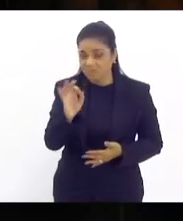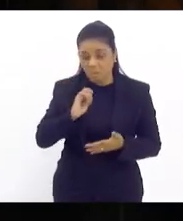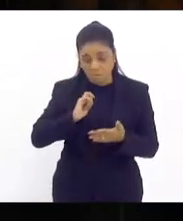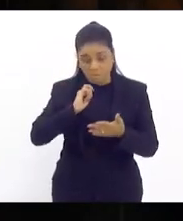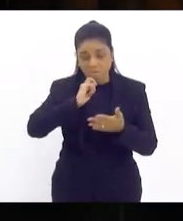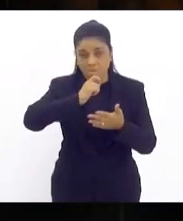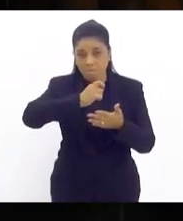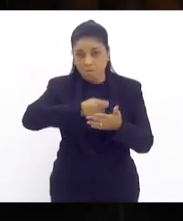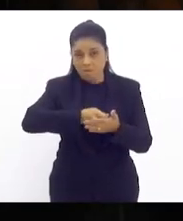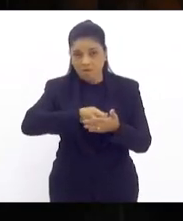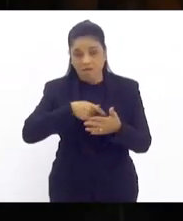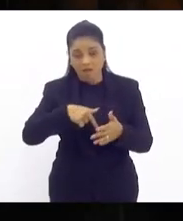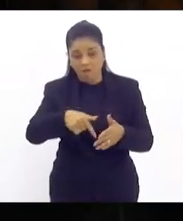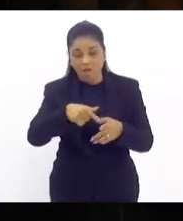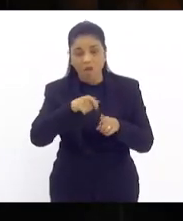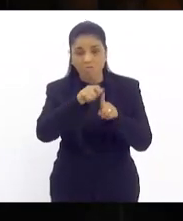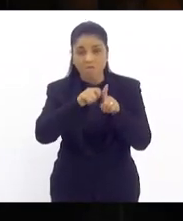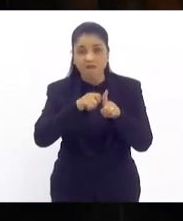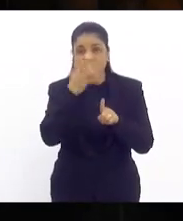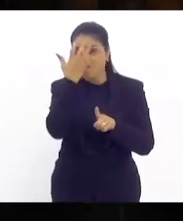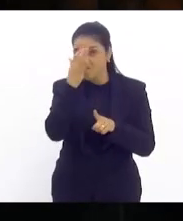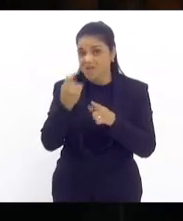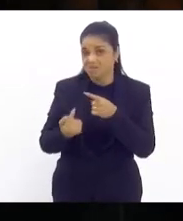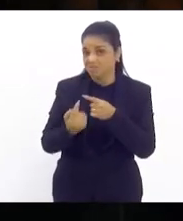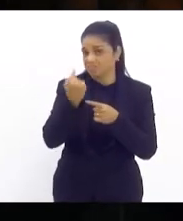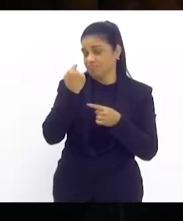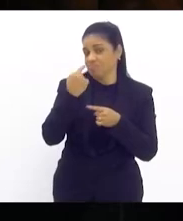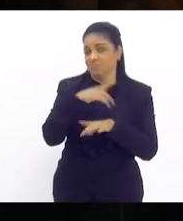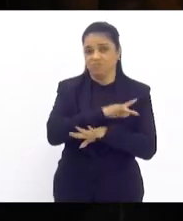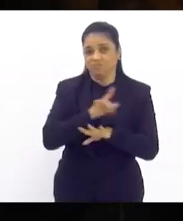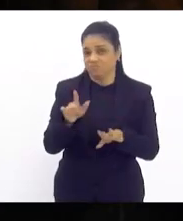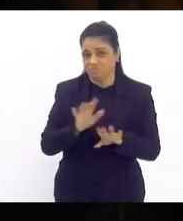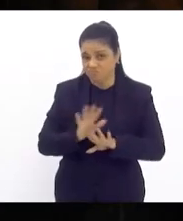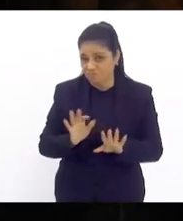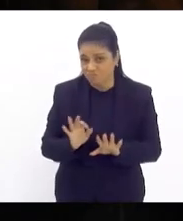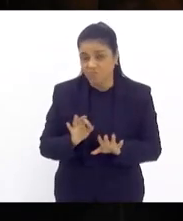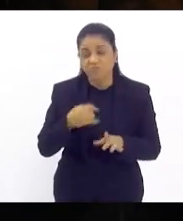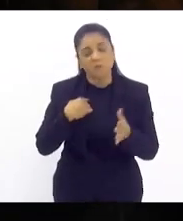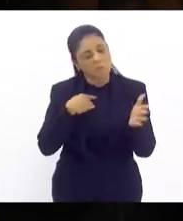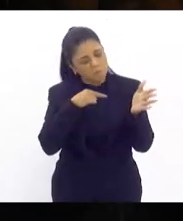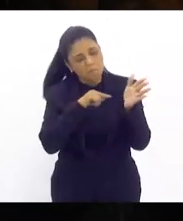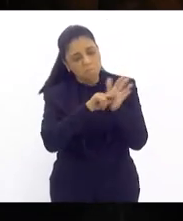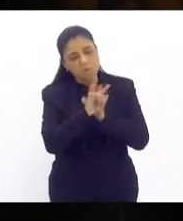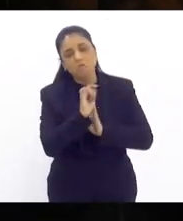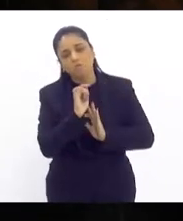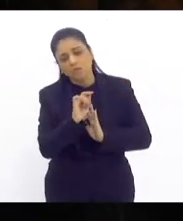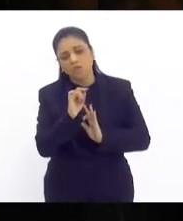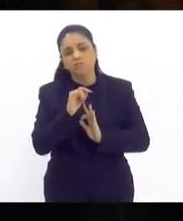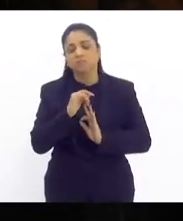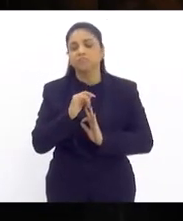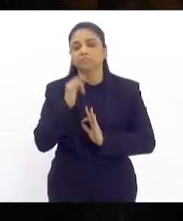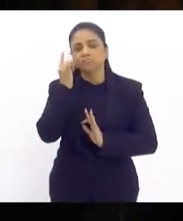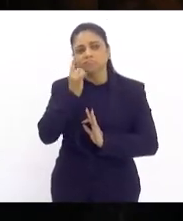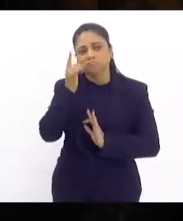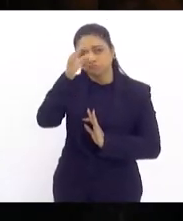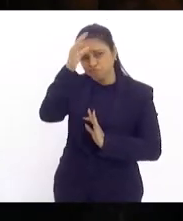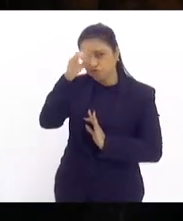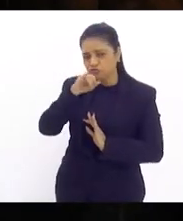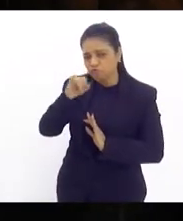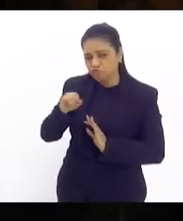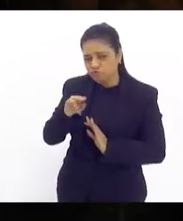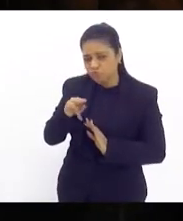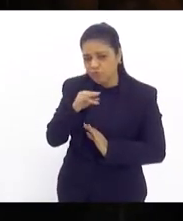pagos ainda em fevereiro questionei também deputada Tia Ju se o